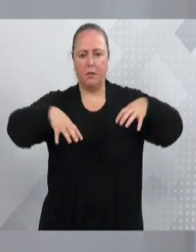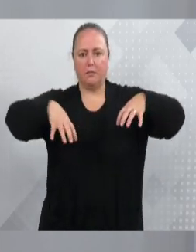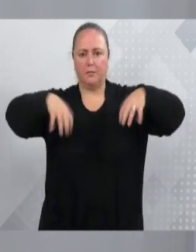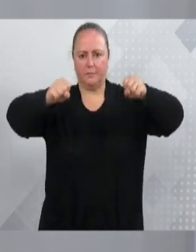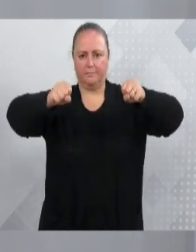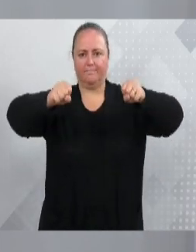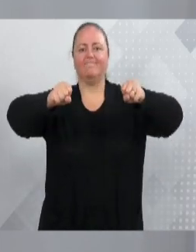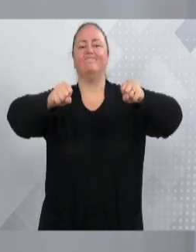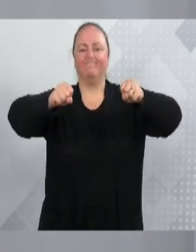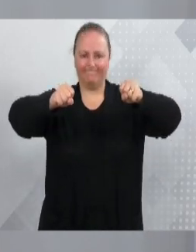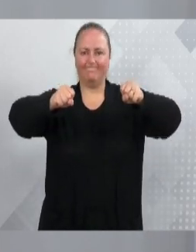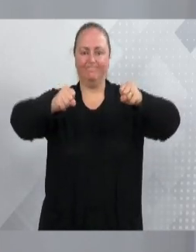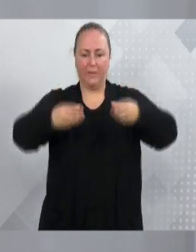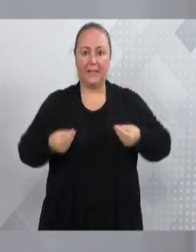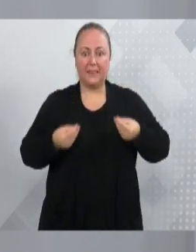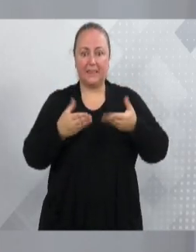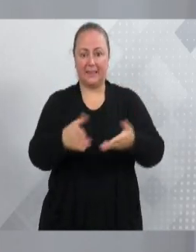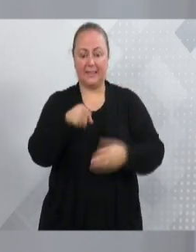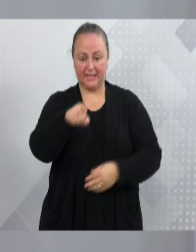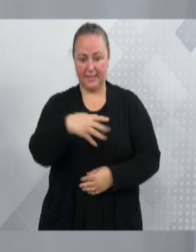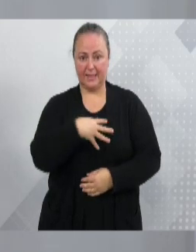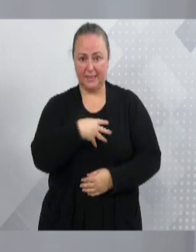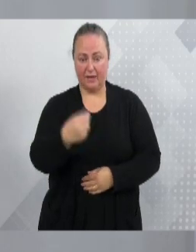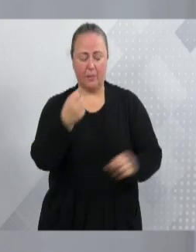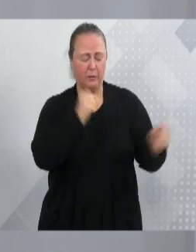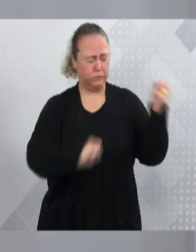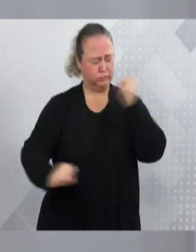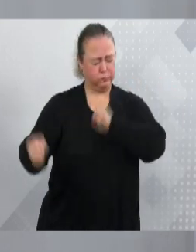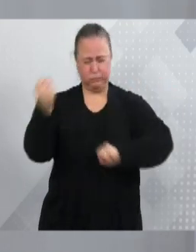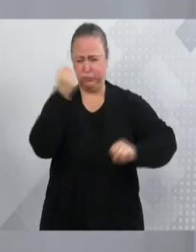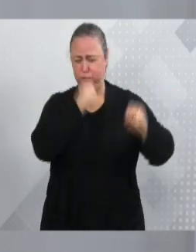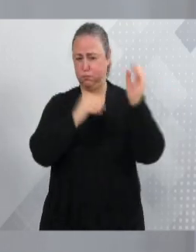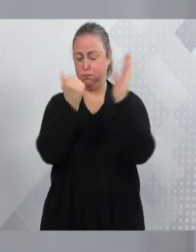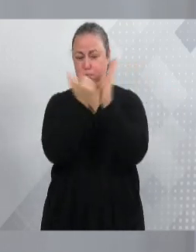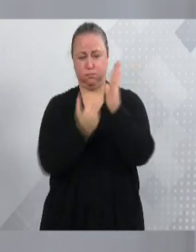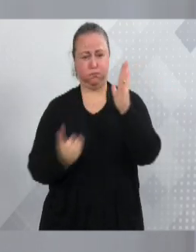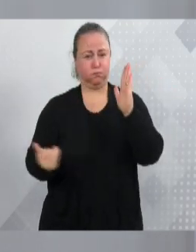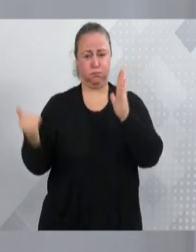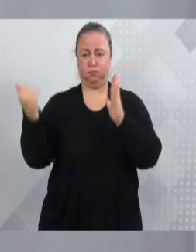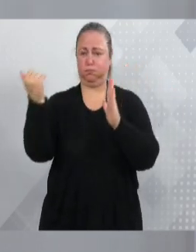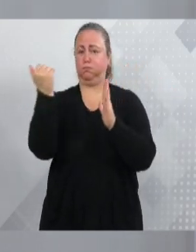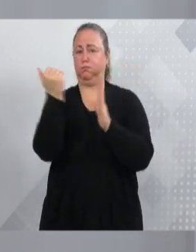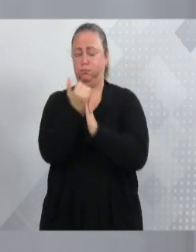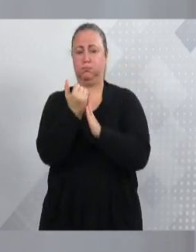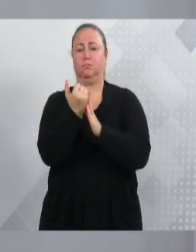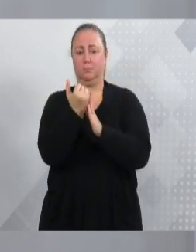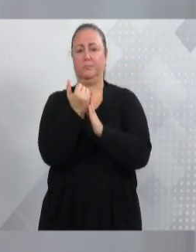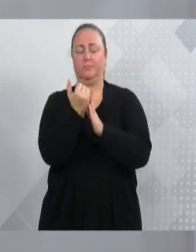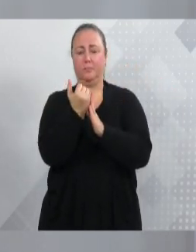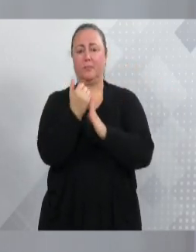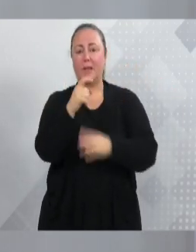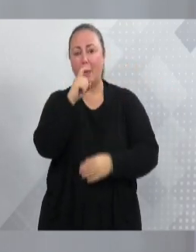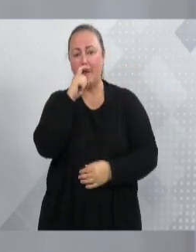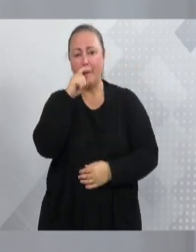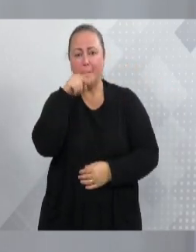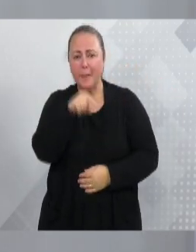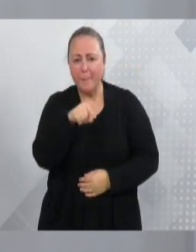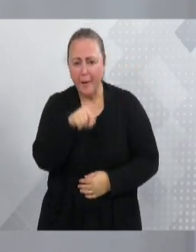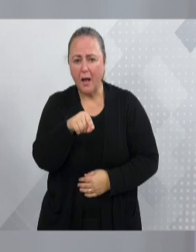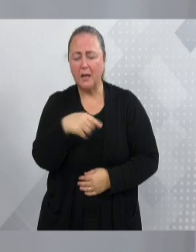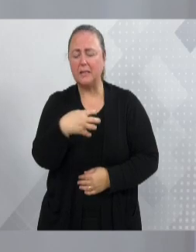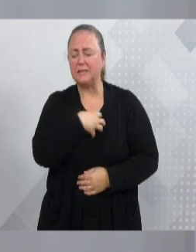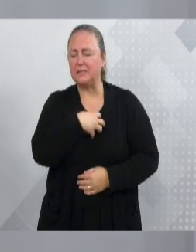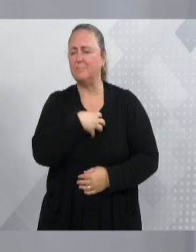falta de energia causava a esse menino um agito exacerbado. E esse pai ficava muito, mas muito